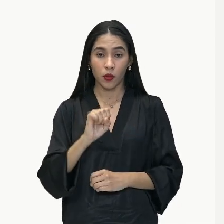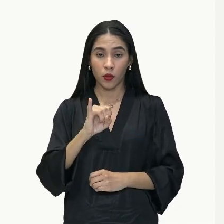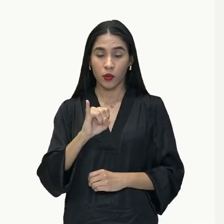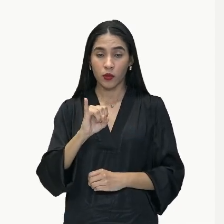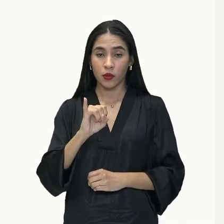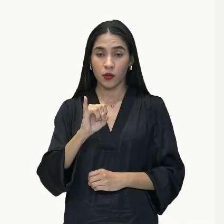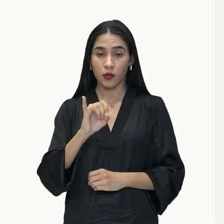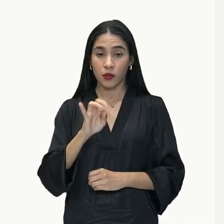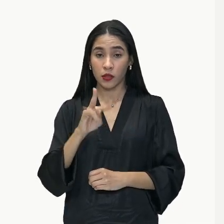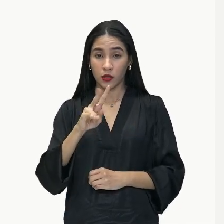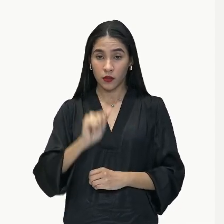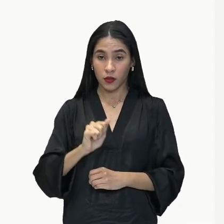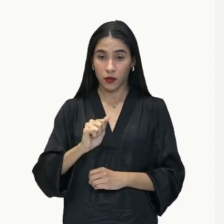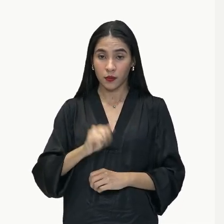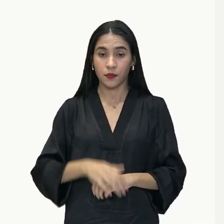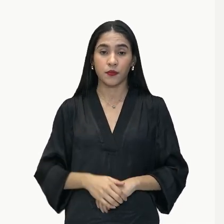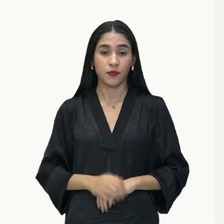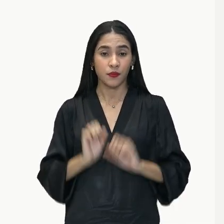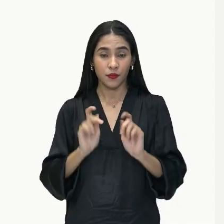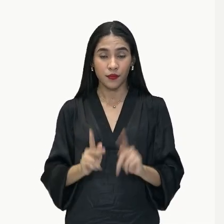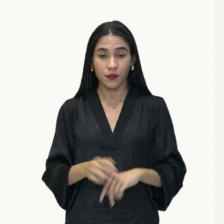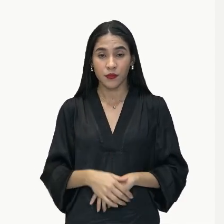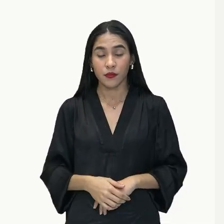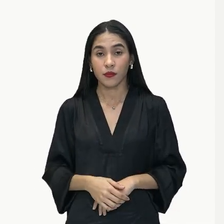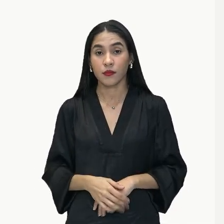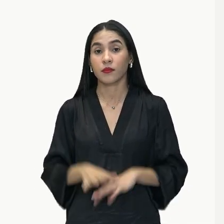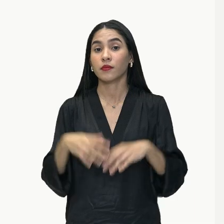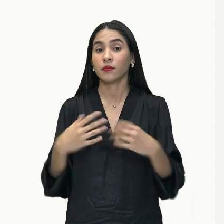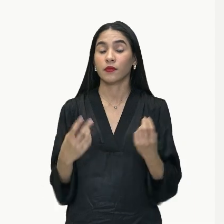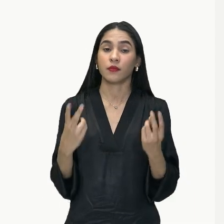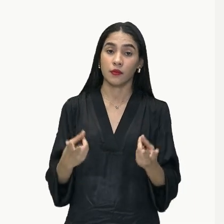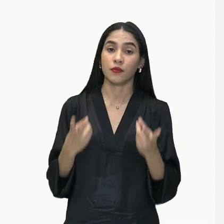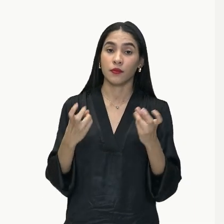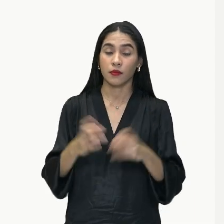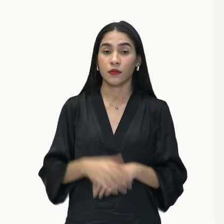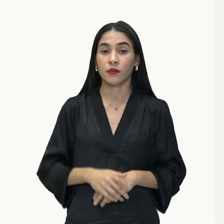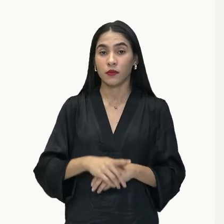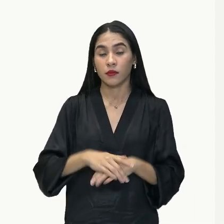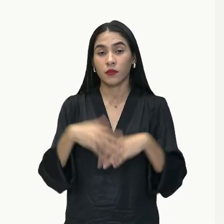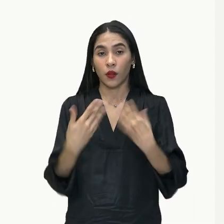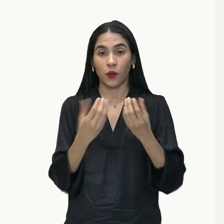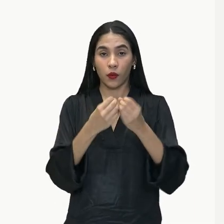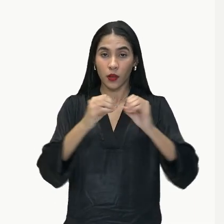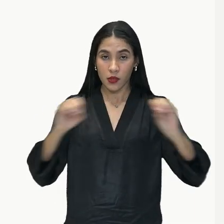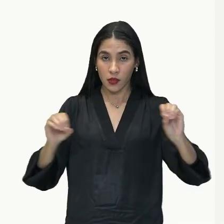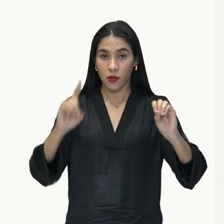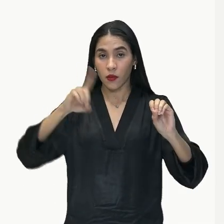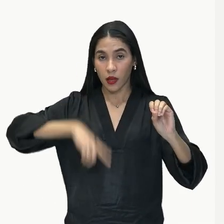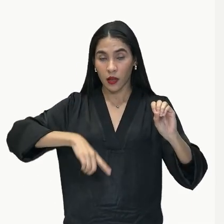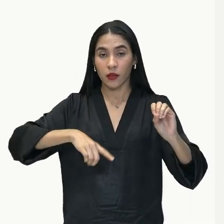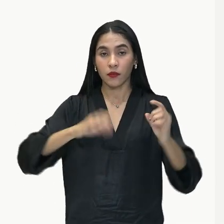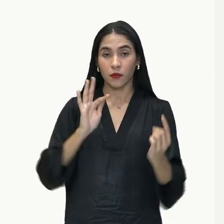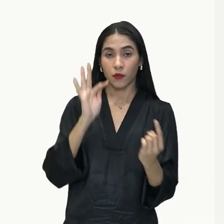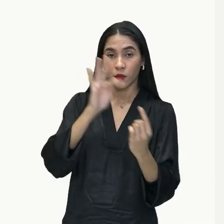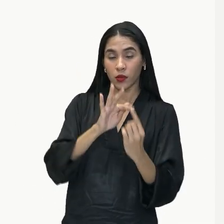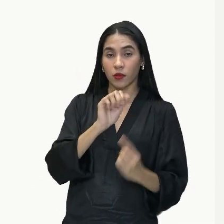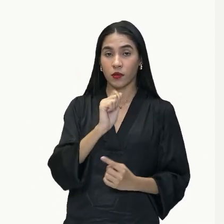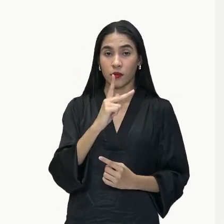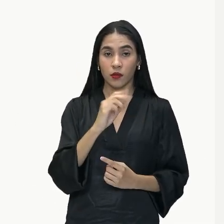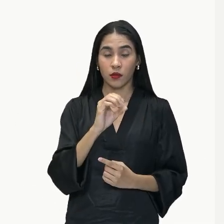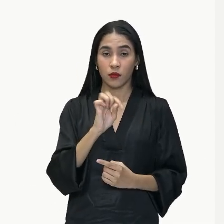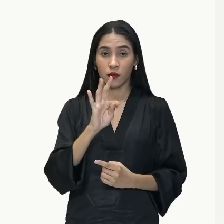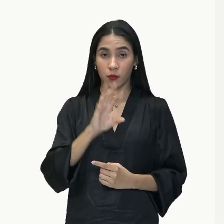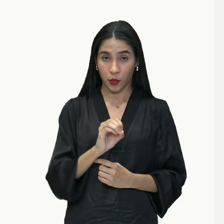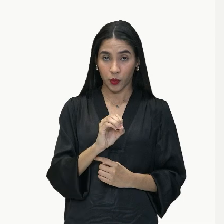apositiva, certo, gente? Então, percebam aí, essa oração é uma oração que exerce a função de aposto,